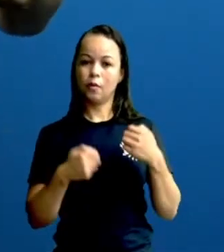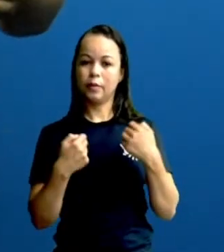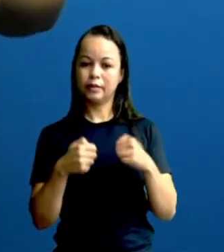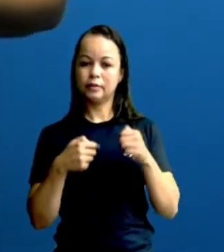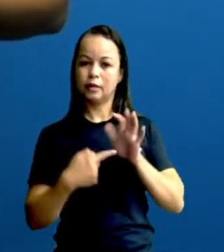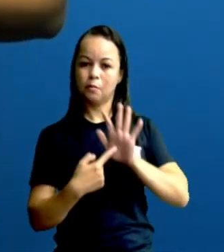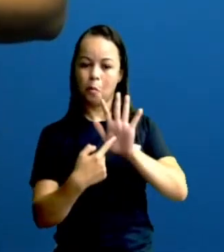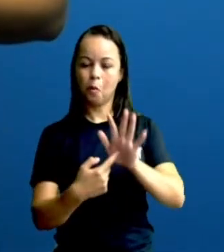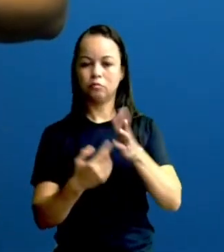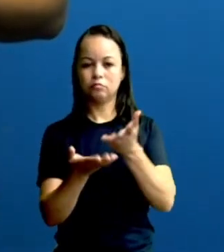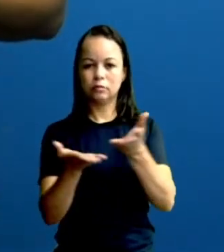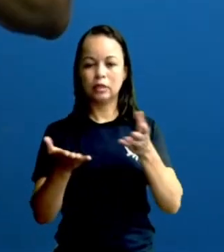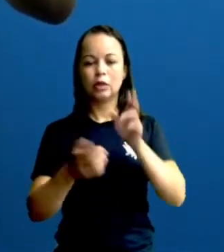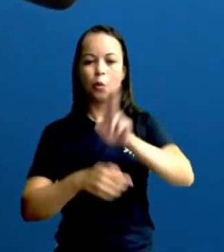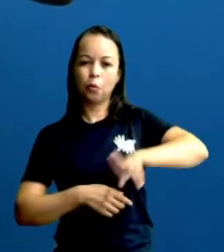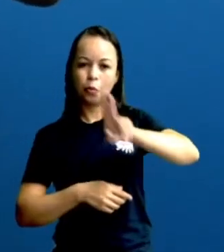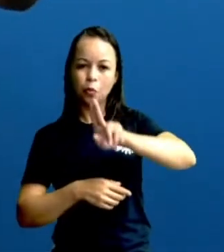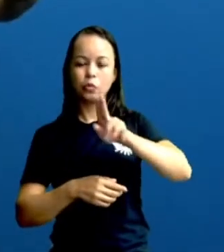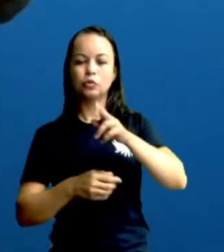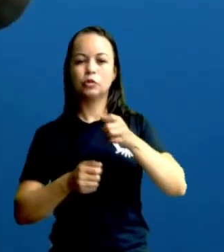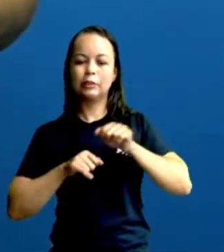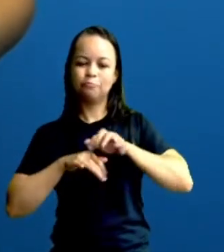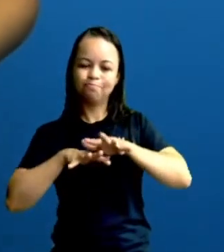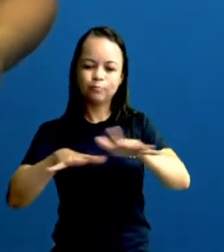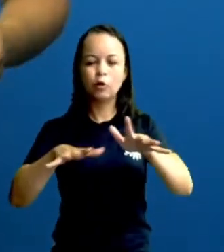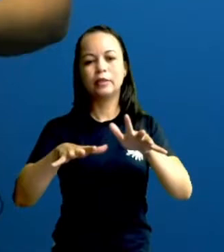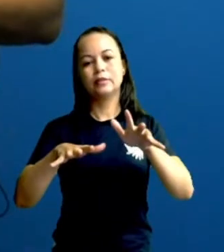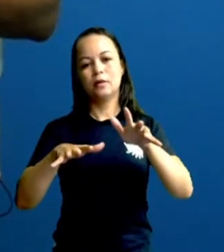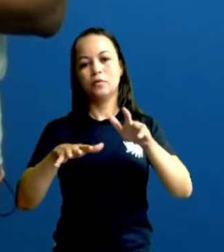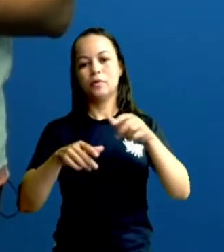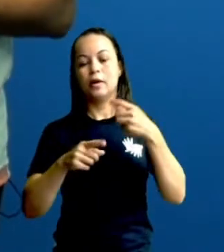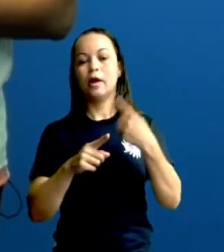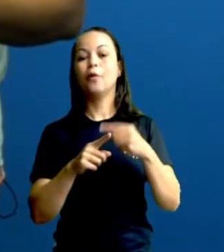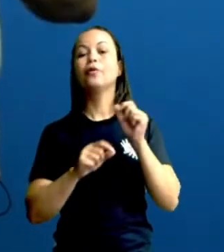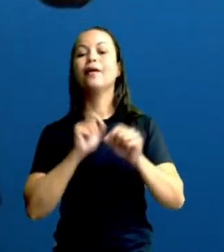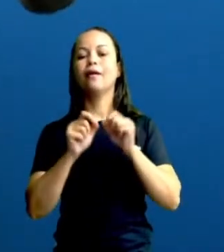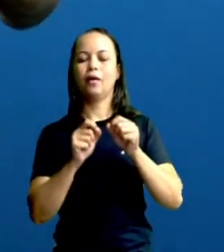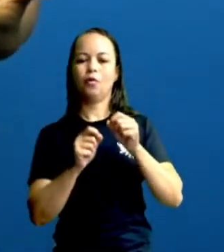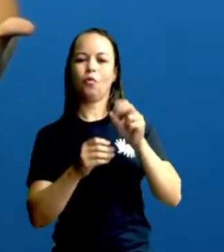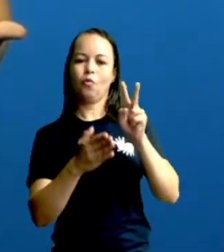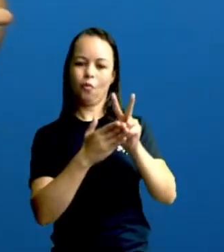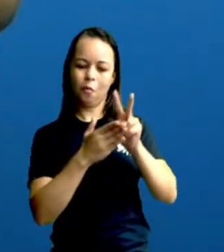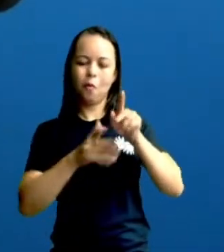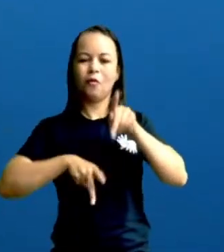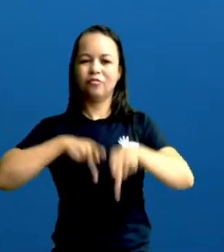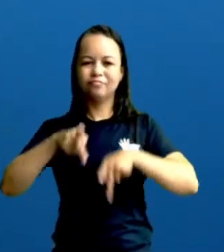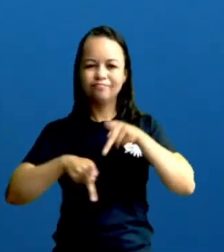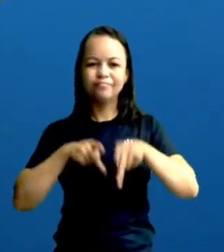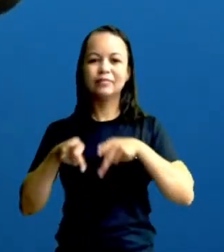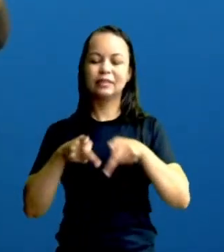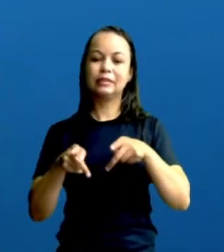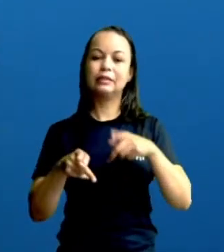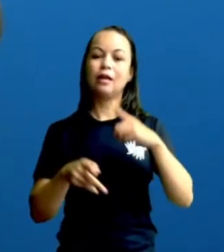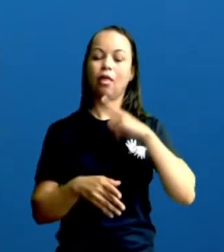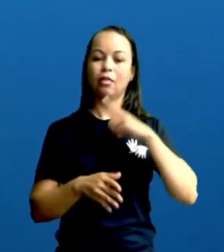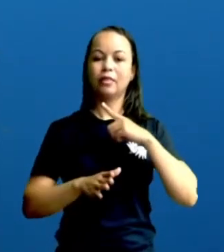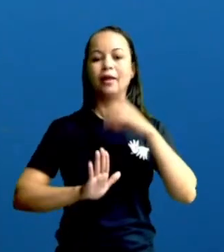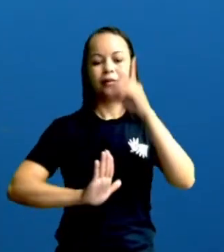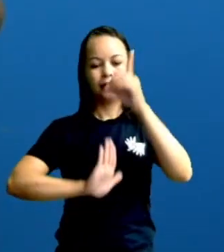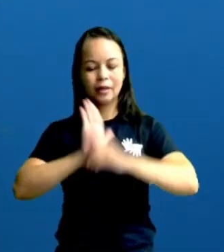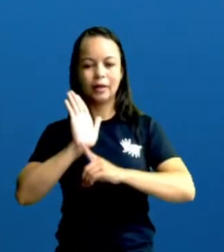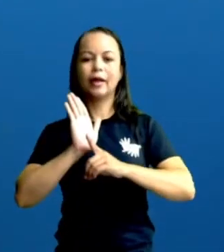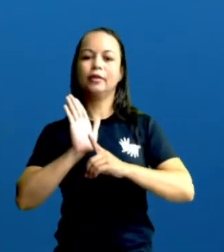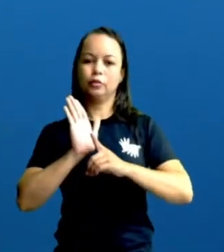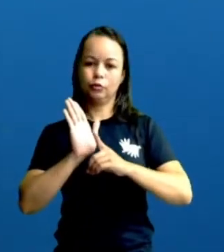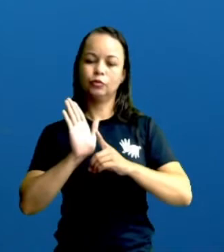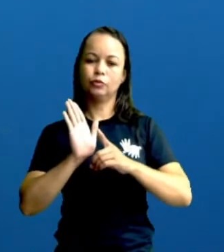negativamente com o uso da mineração, com a exploração da mineração, são os povos indígenas, os povos nativos, que têm direito líquido e certo